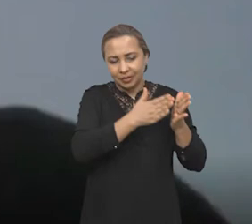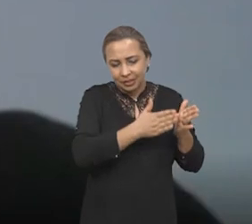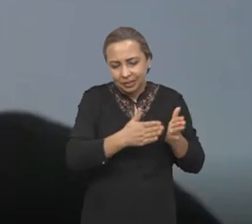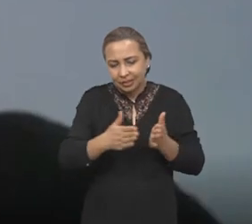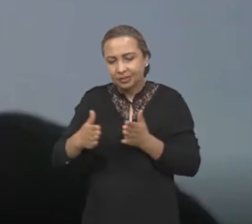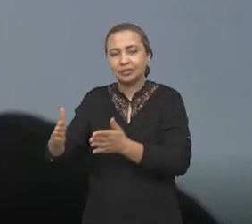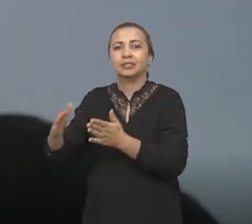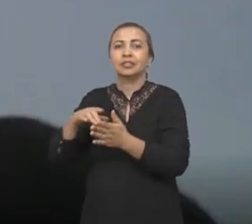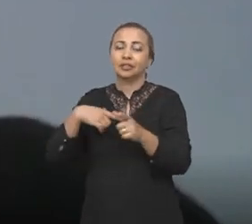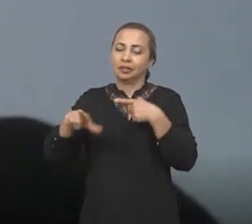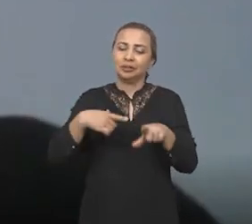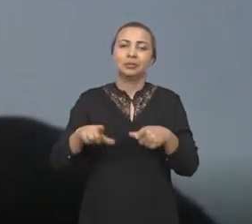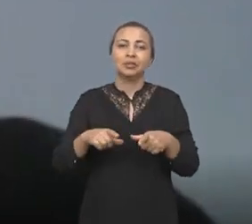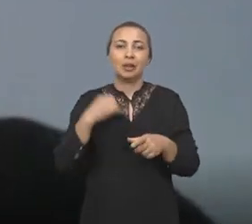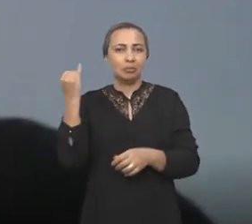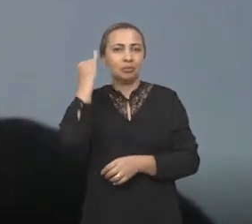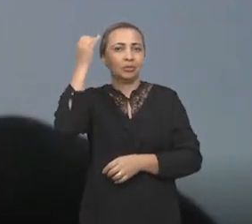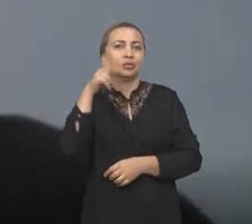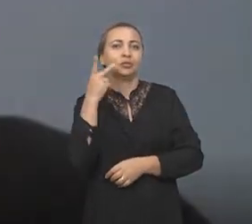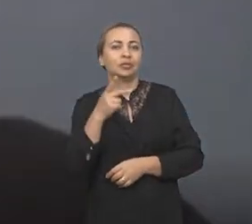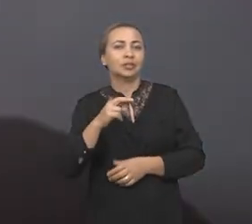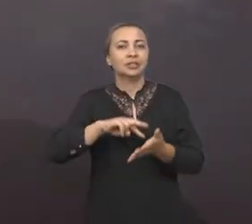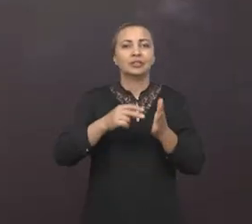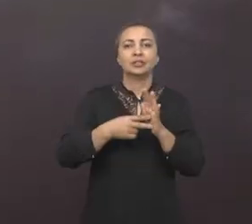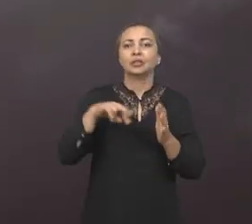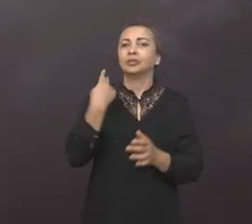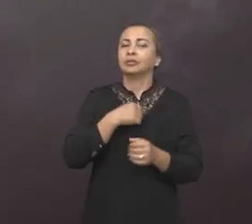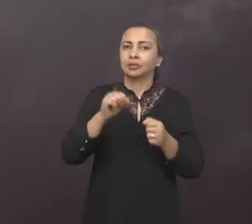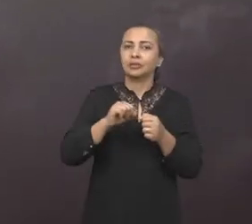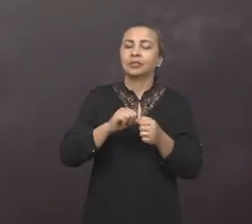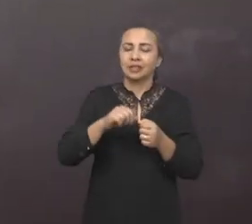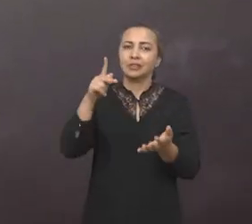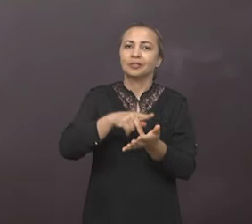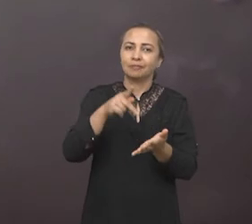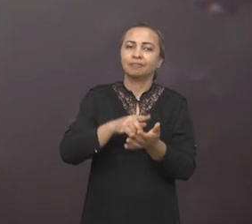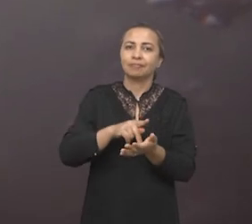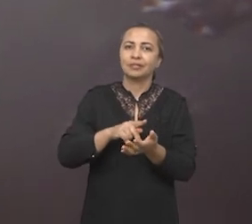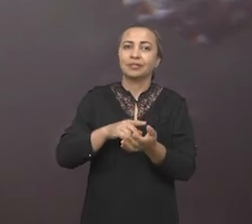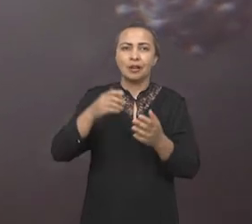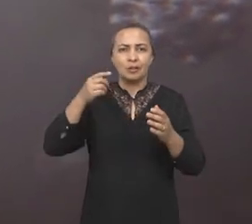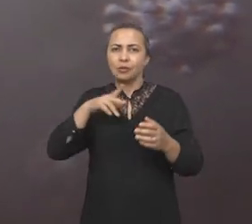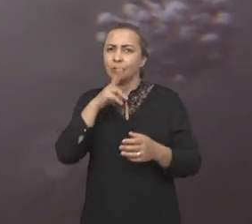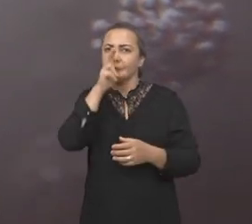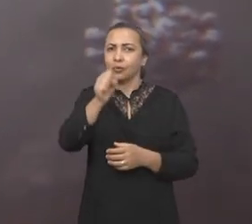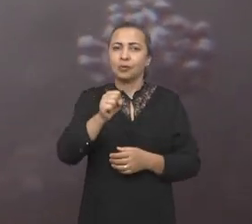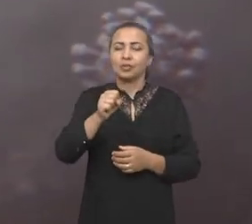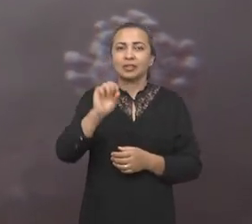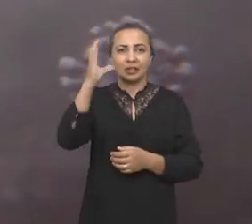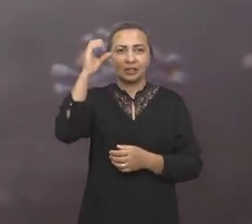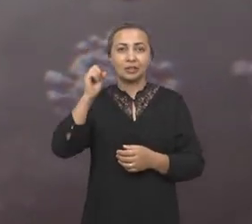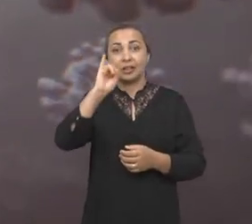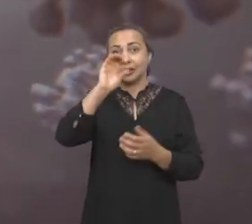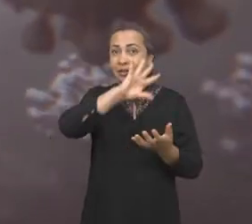de trabalho, então isso é importante a gente ser citado, porque significa que a gente produziu algo realmente de impacto científico, não só nacional,